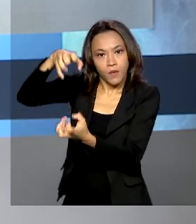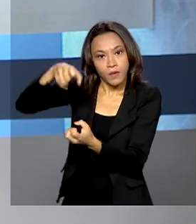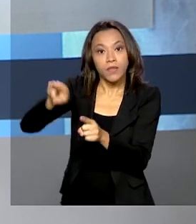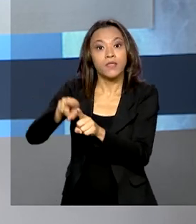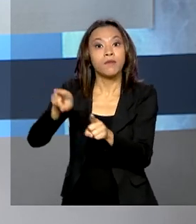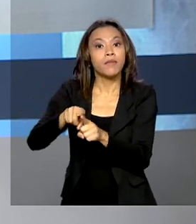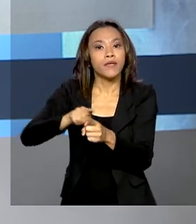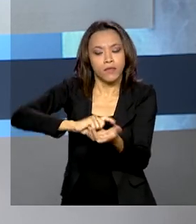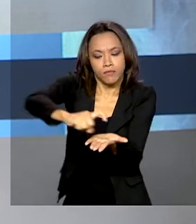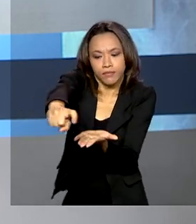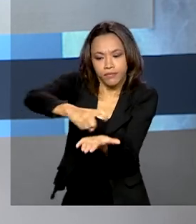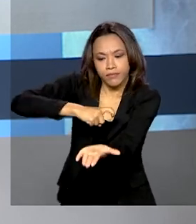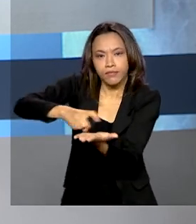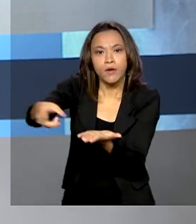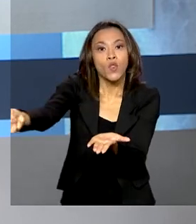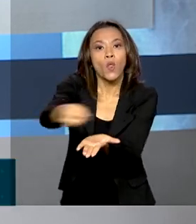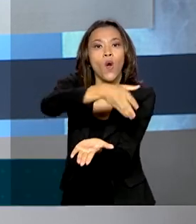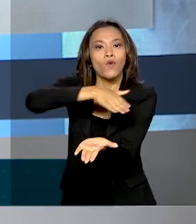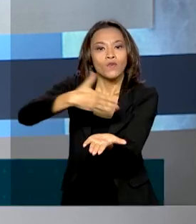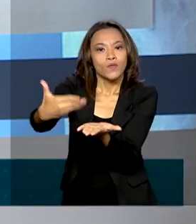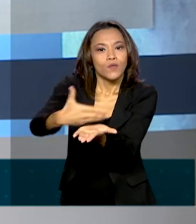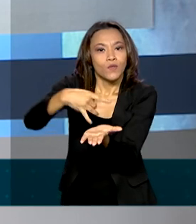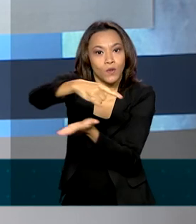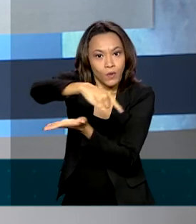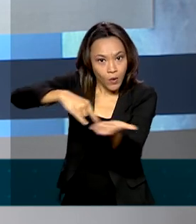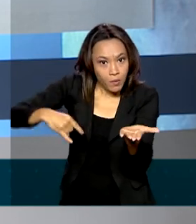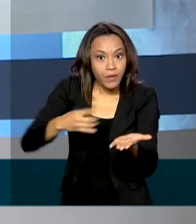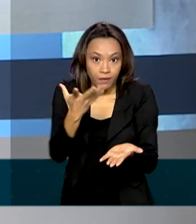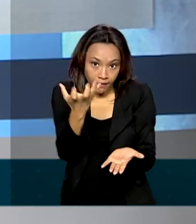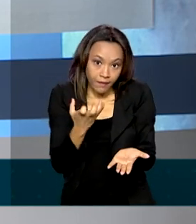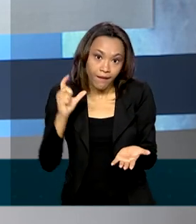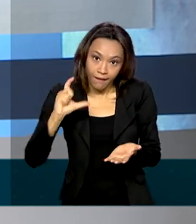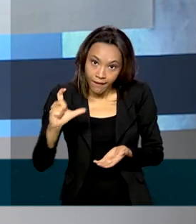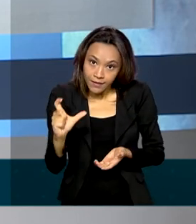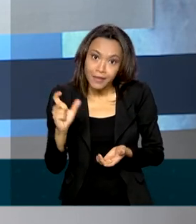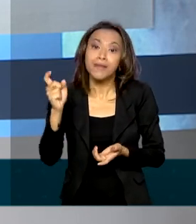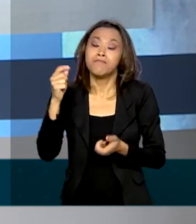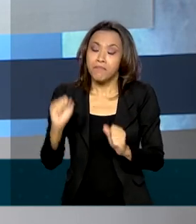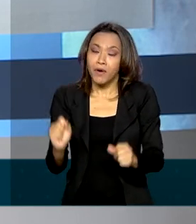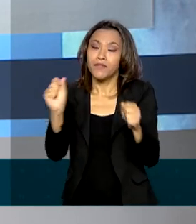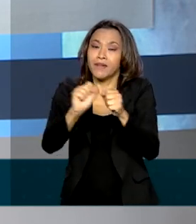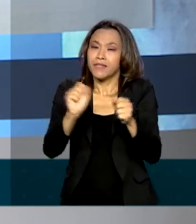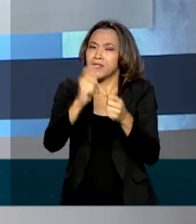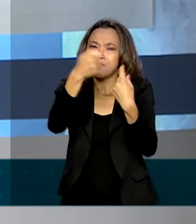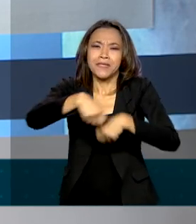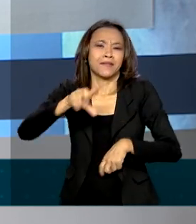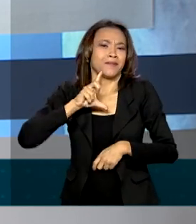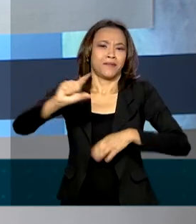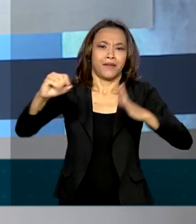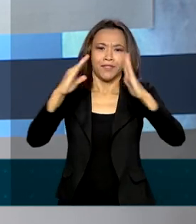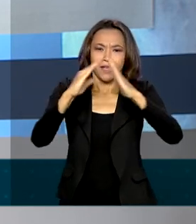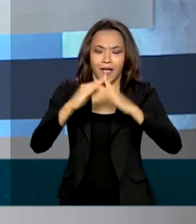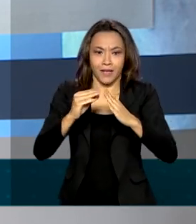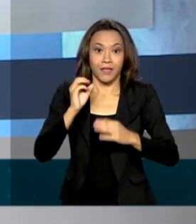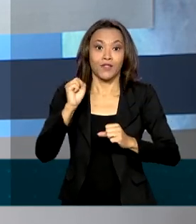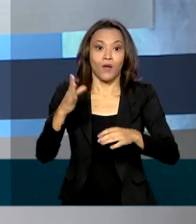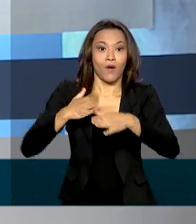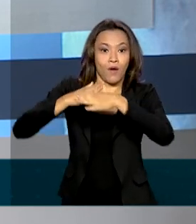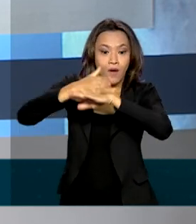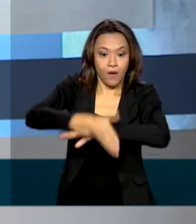documentos. As pessoas que quiserem obter a carteira poderão fazer isso sem sair de casa pela internet no endereço